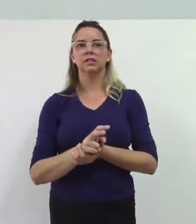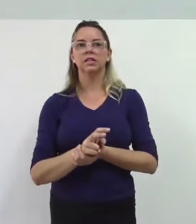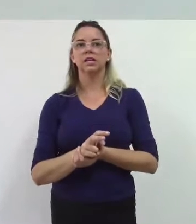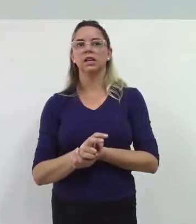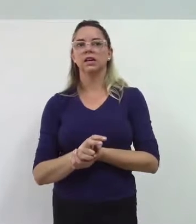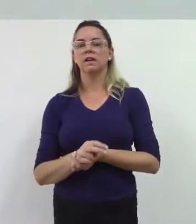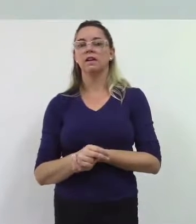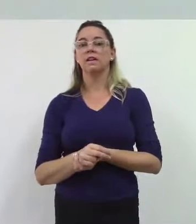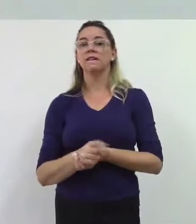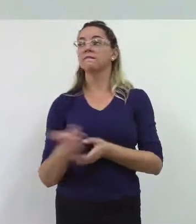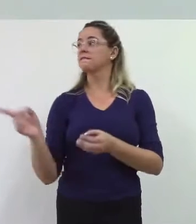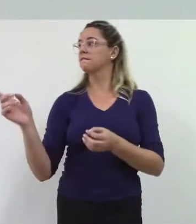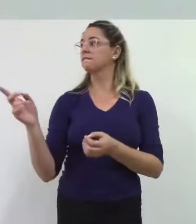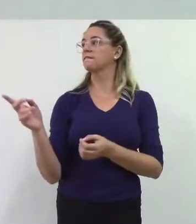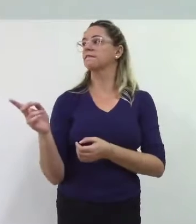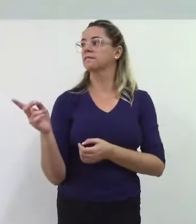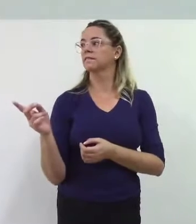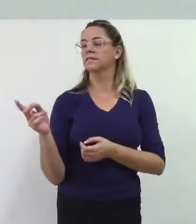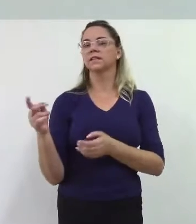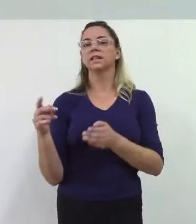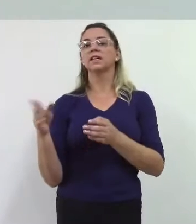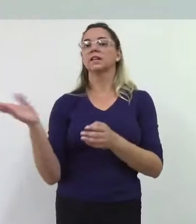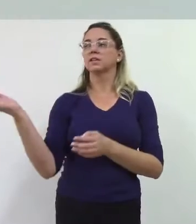fronte à Câmara Municipal.